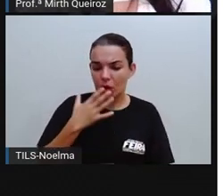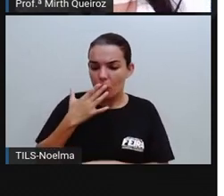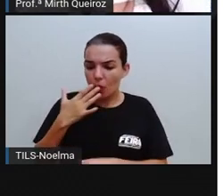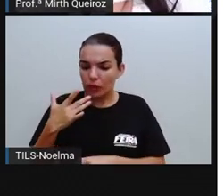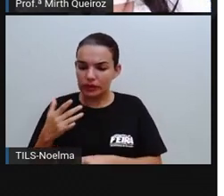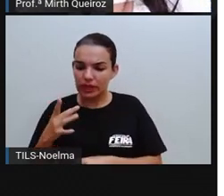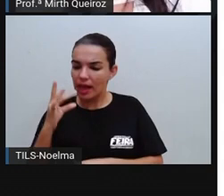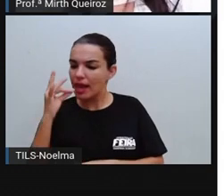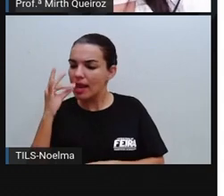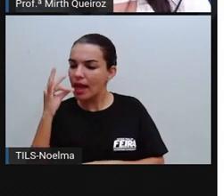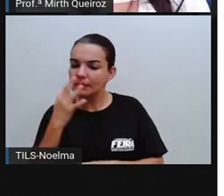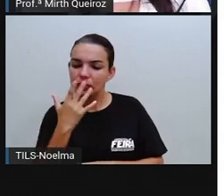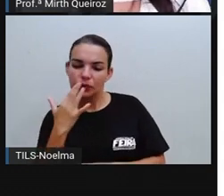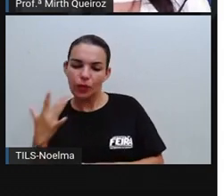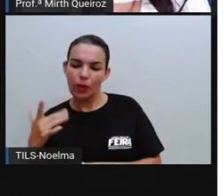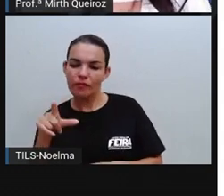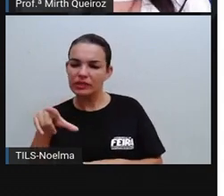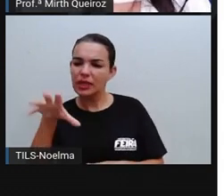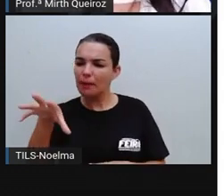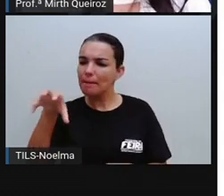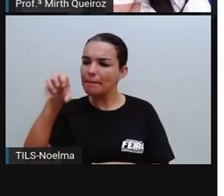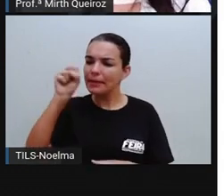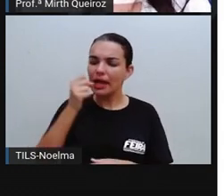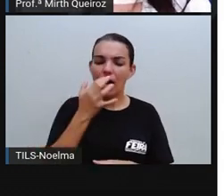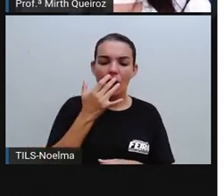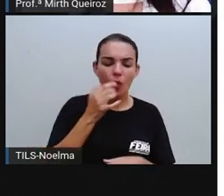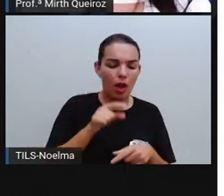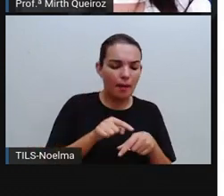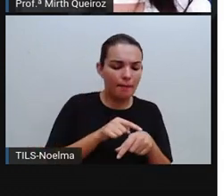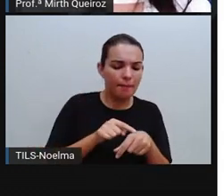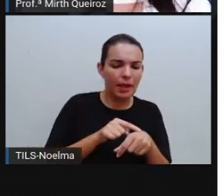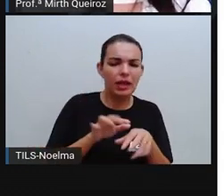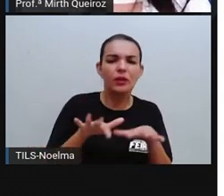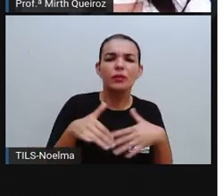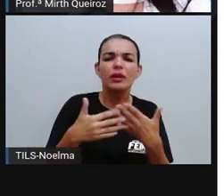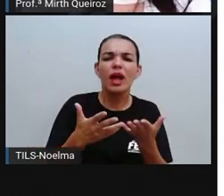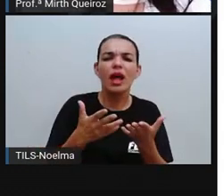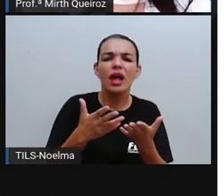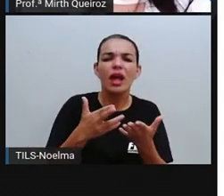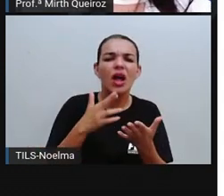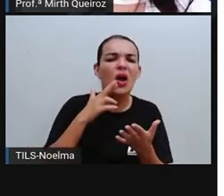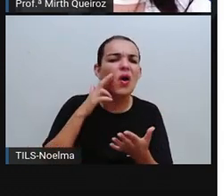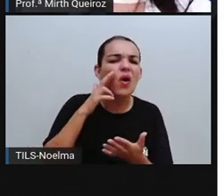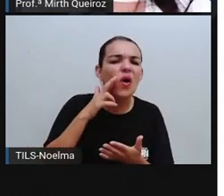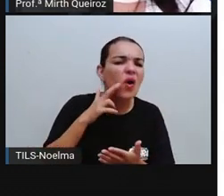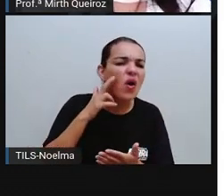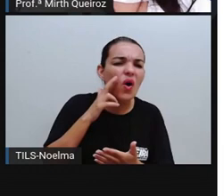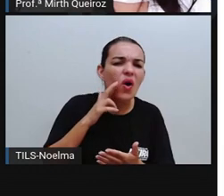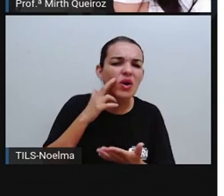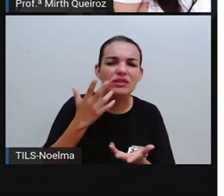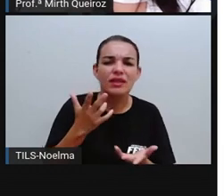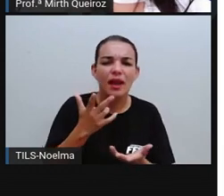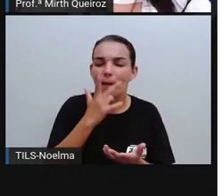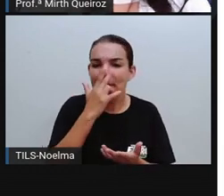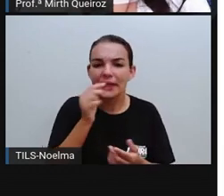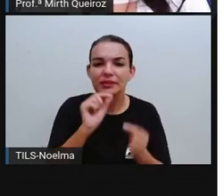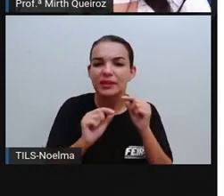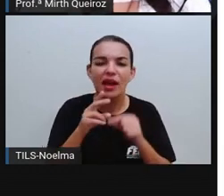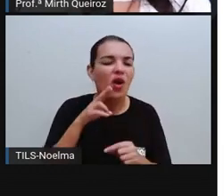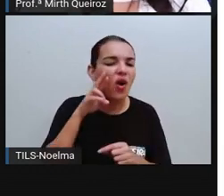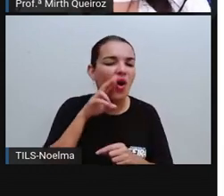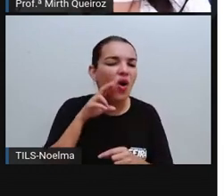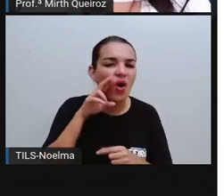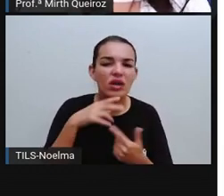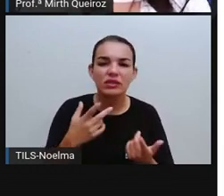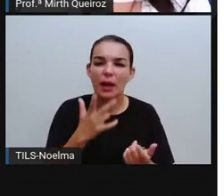dizer assim, pega esse lápis aí, cor de pele, e associa a cor de pele como se fosse aquele lápis mais rosadinho,